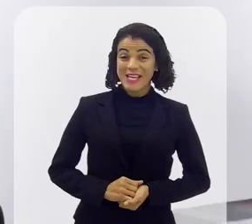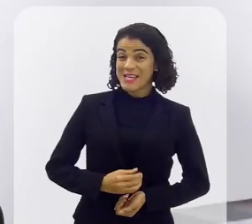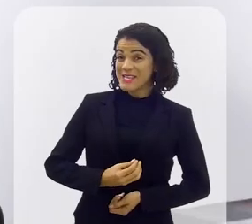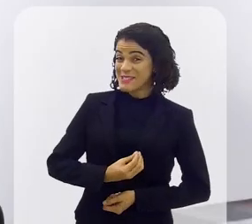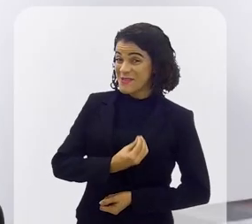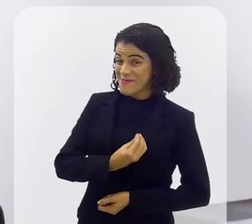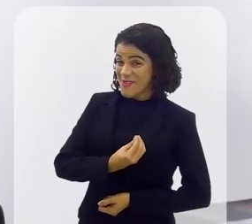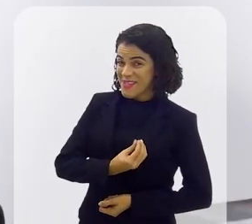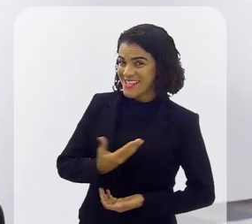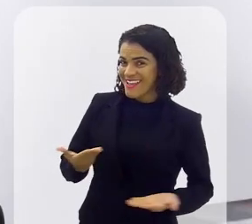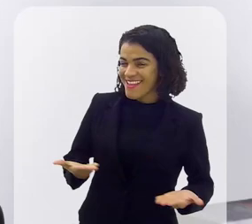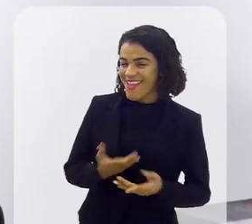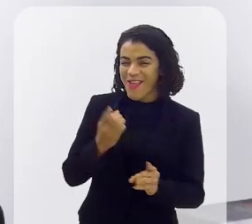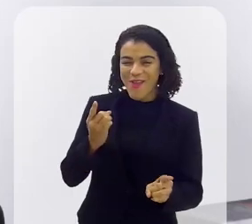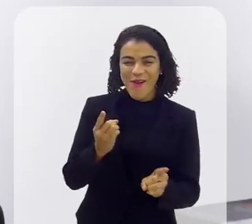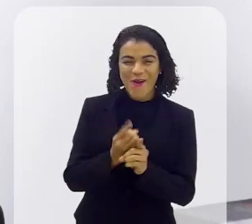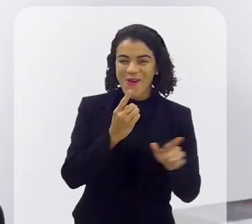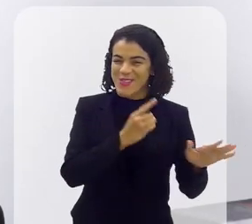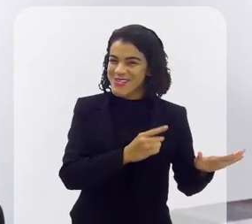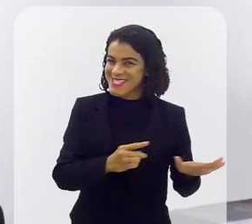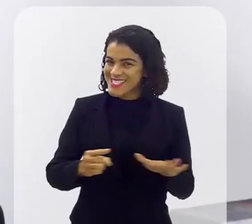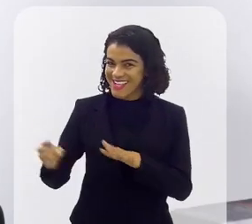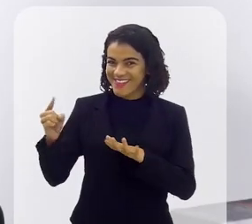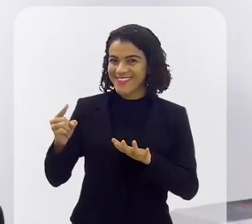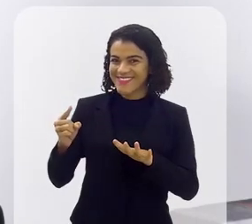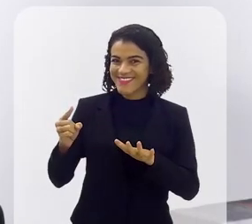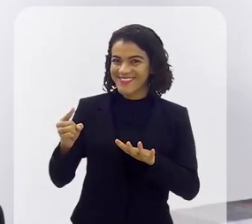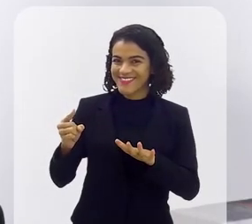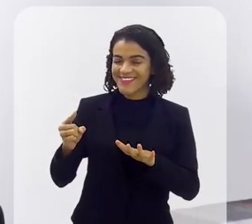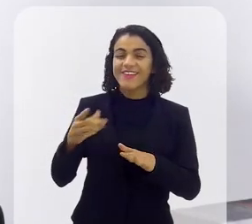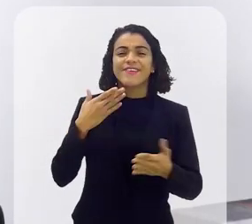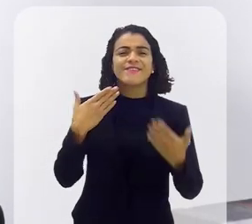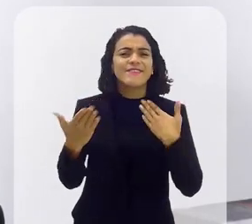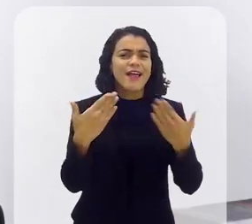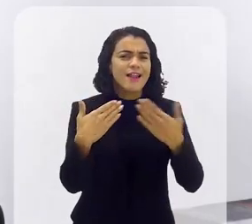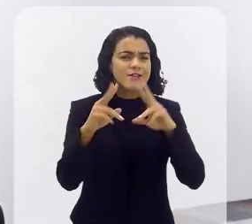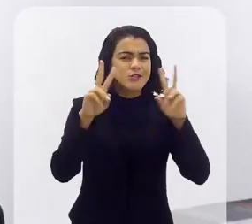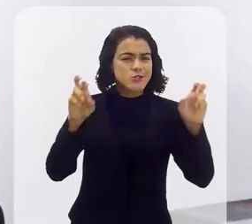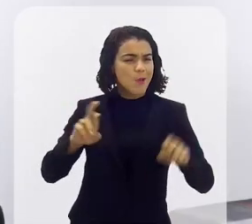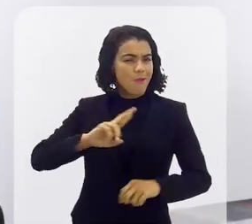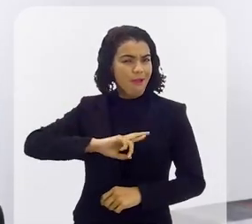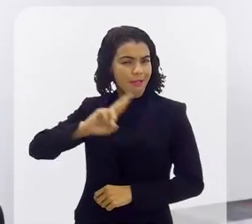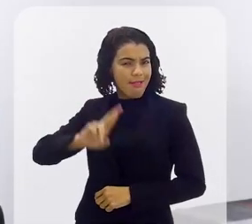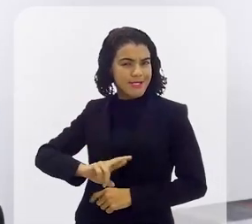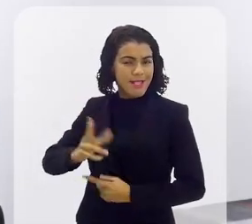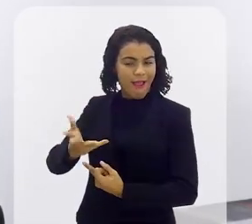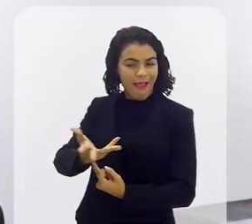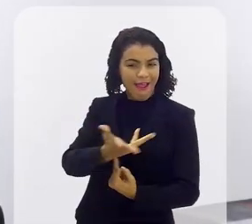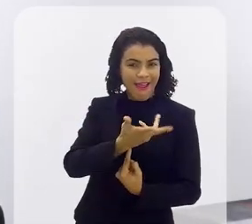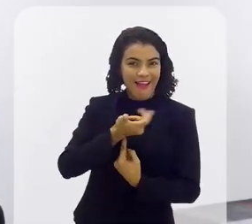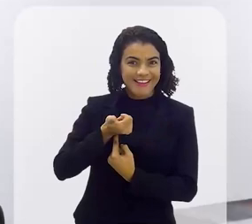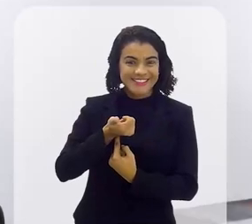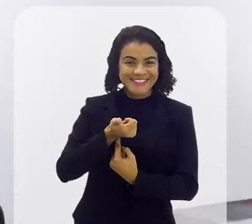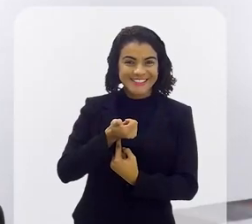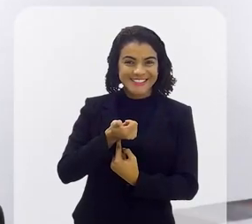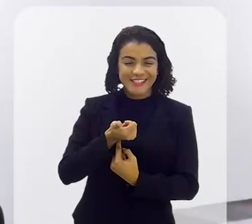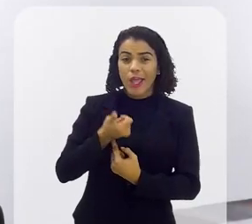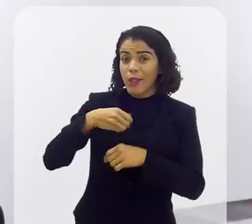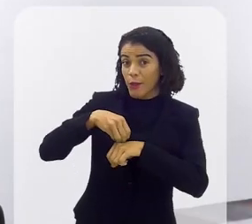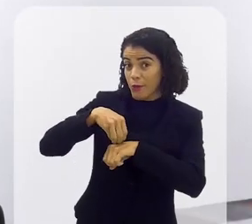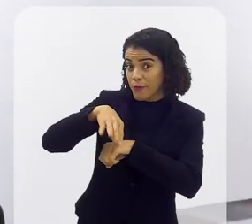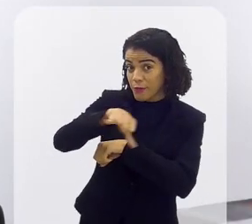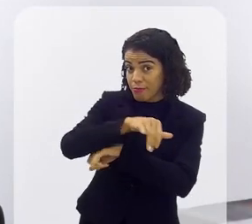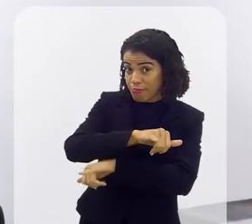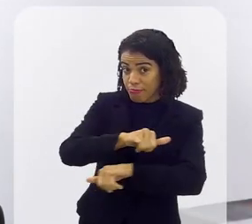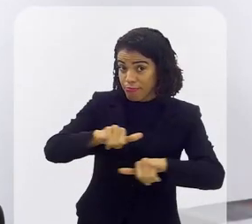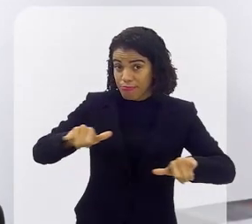Estamos nós aqui no nosso encontro semanal falando sobre religião, sobre arte e eu